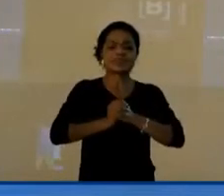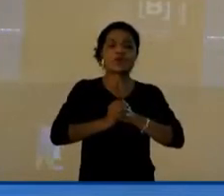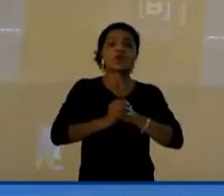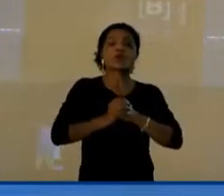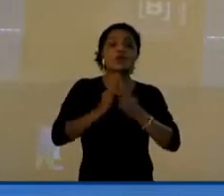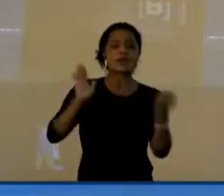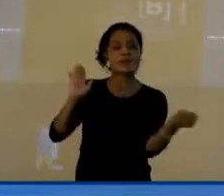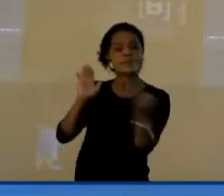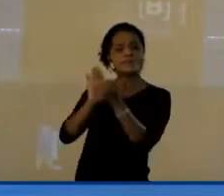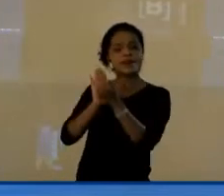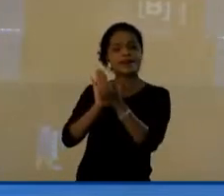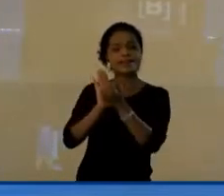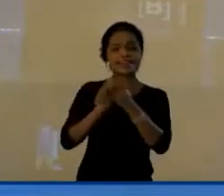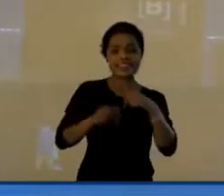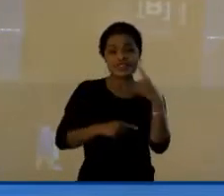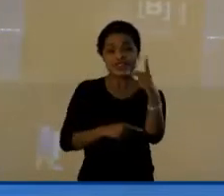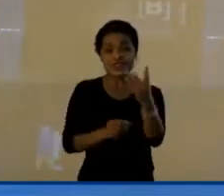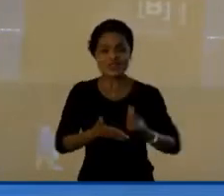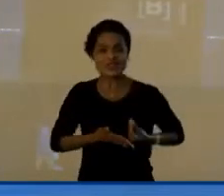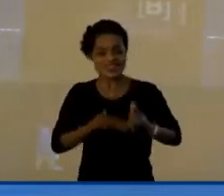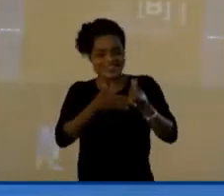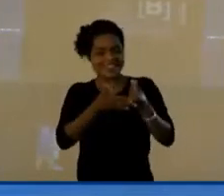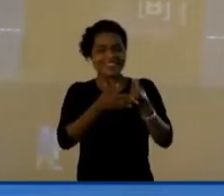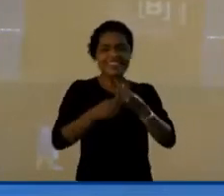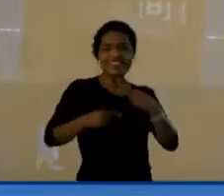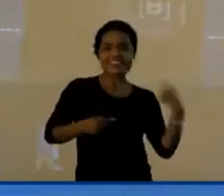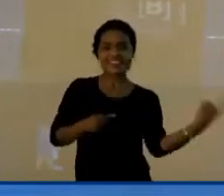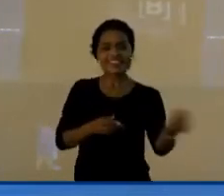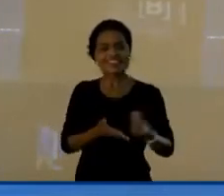Oncoclínicas. Sua vida, nossa vida. Sua vida.